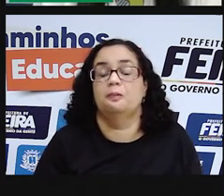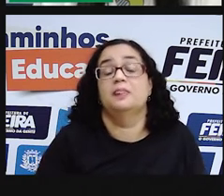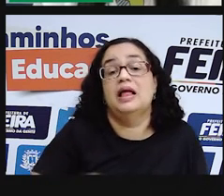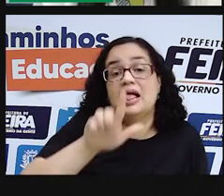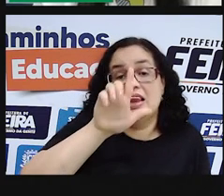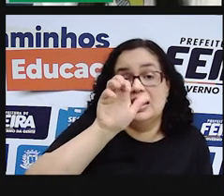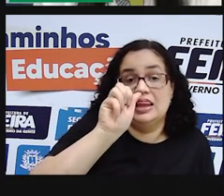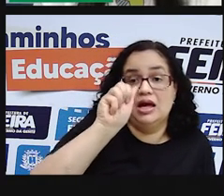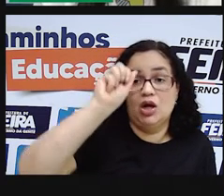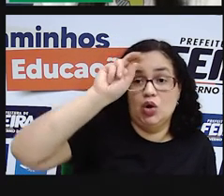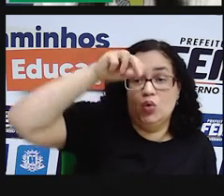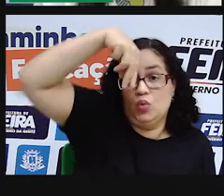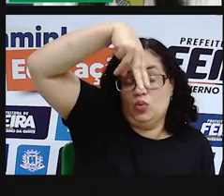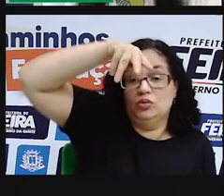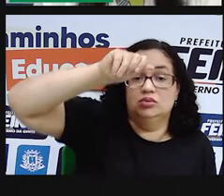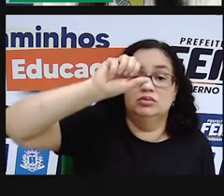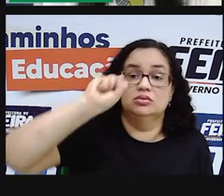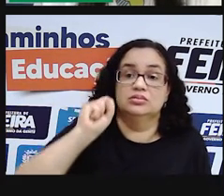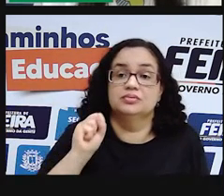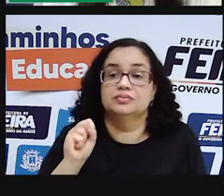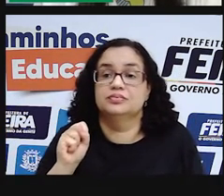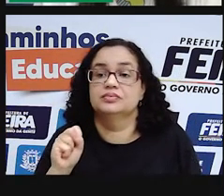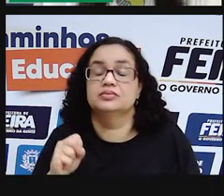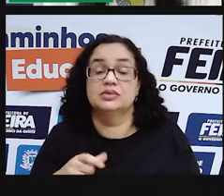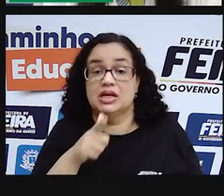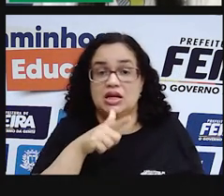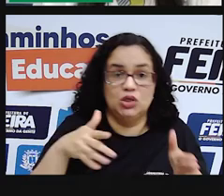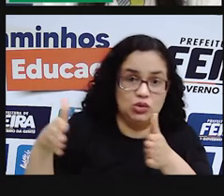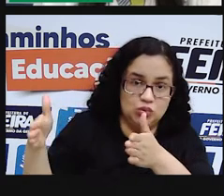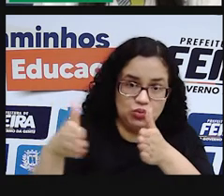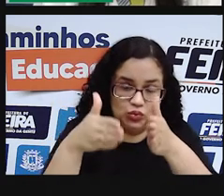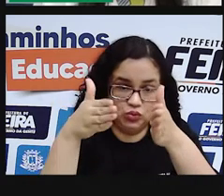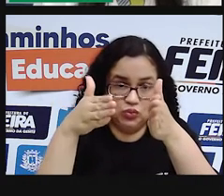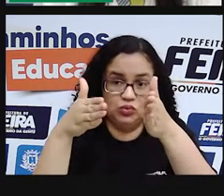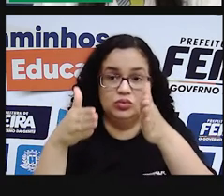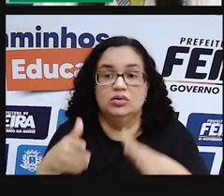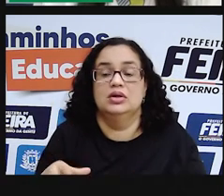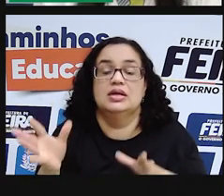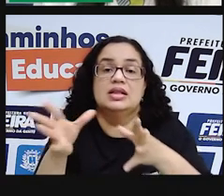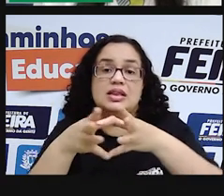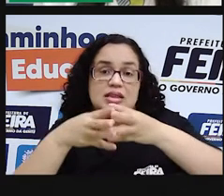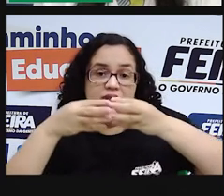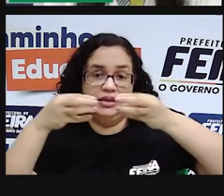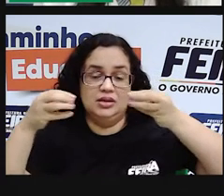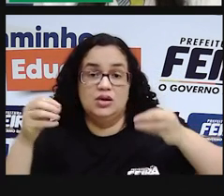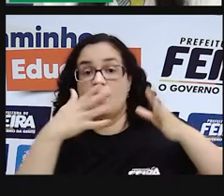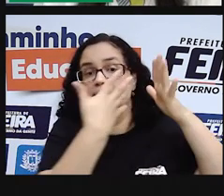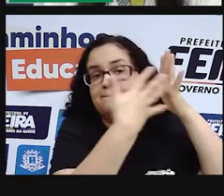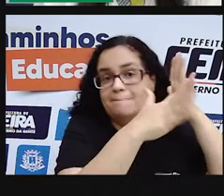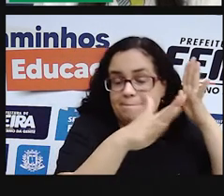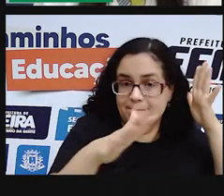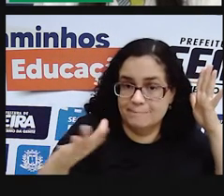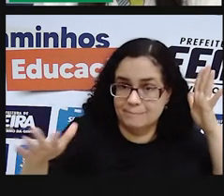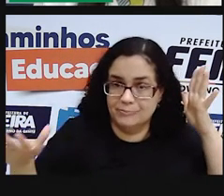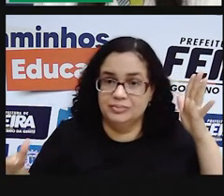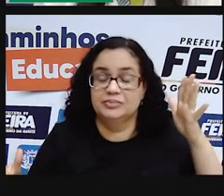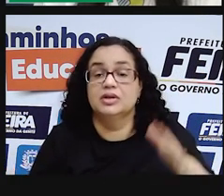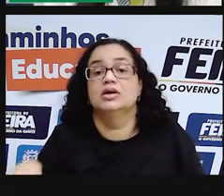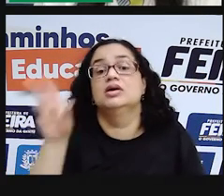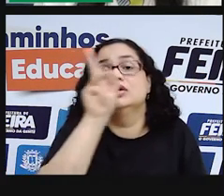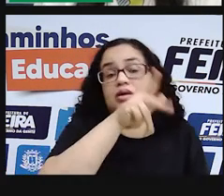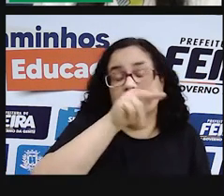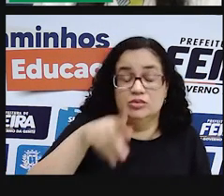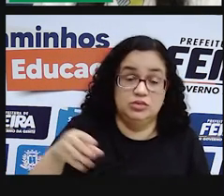As lagunas, elas são formadas no estuário de rios ao desaguarem no mar. Esse estuário é o que a Pró